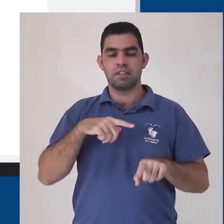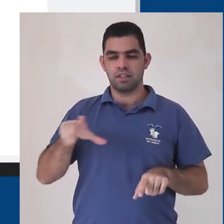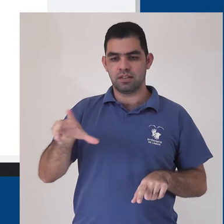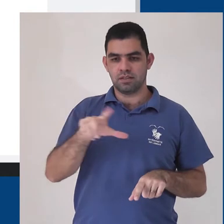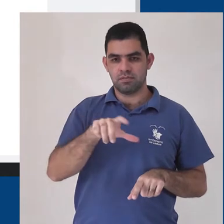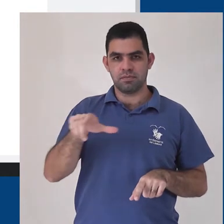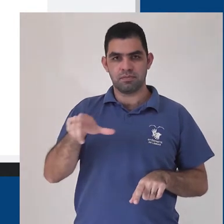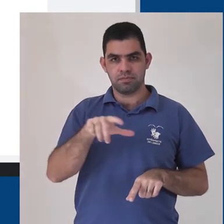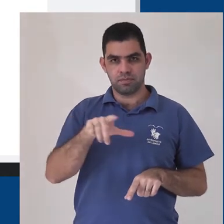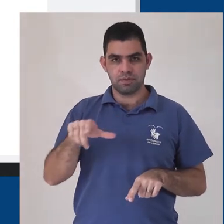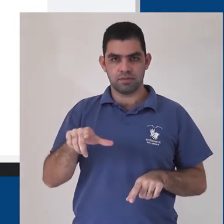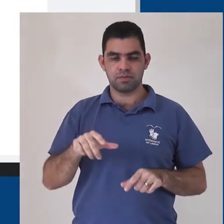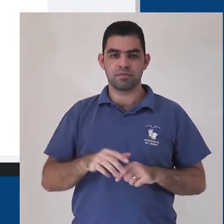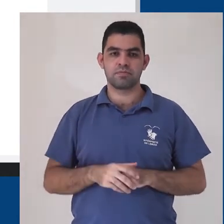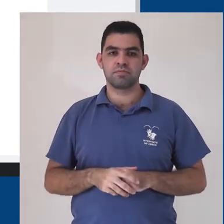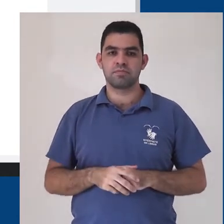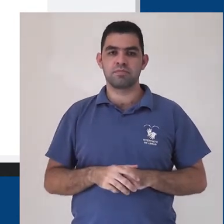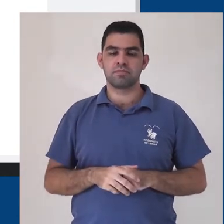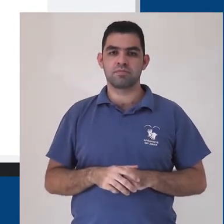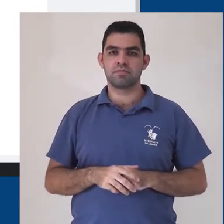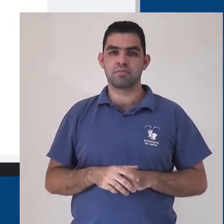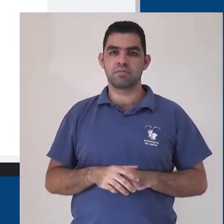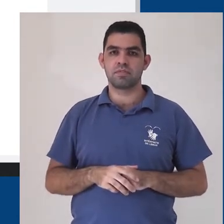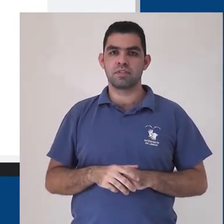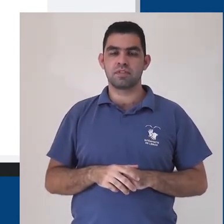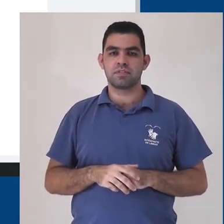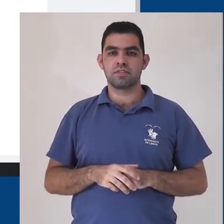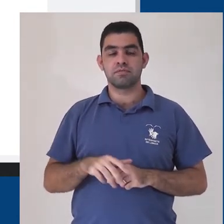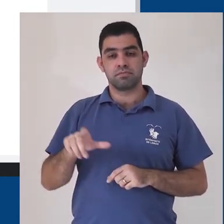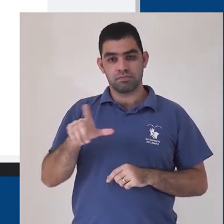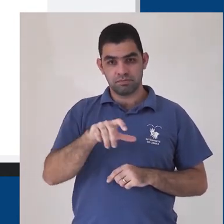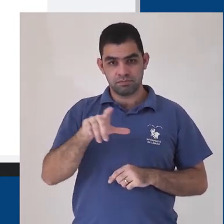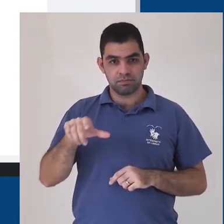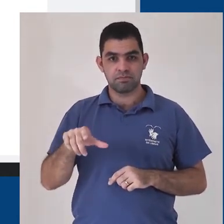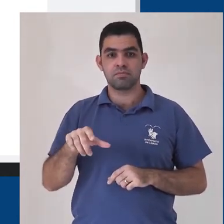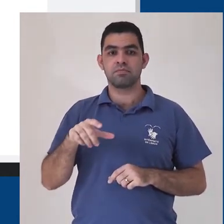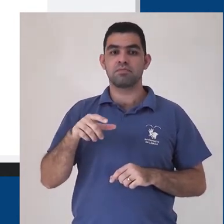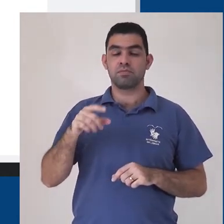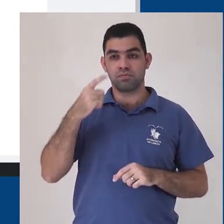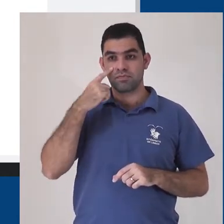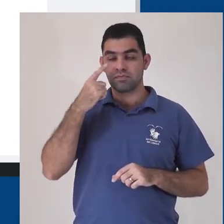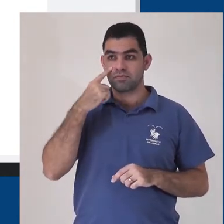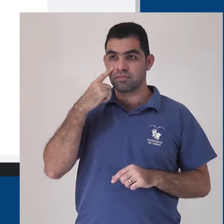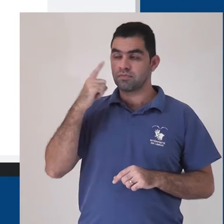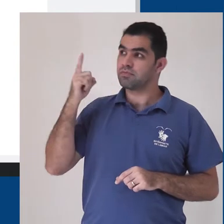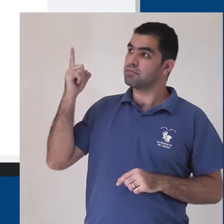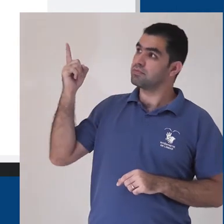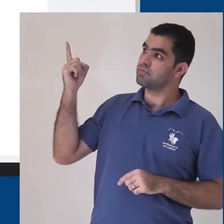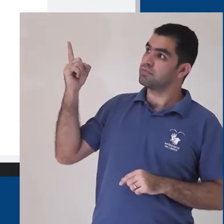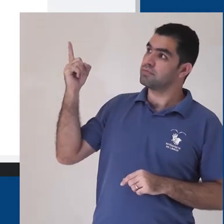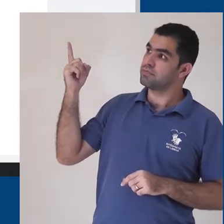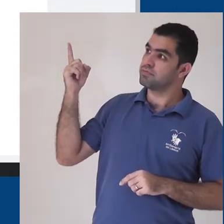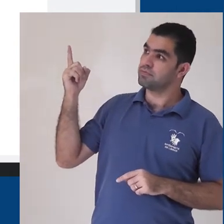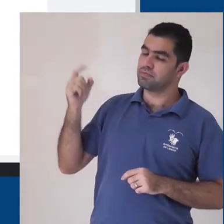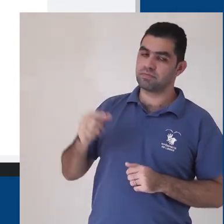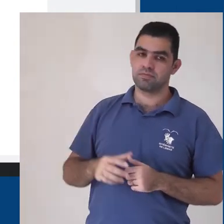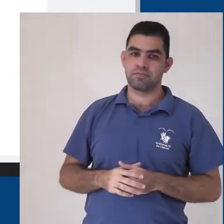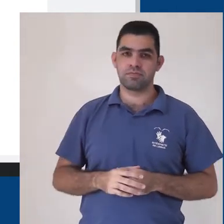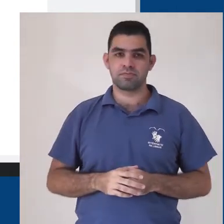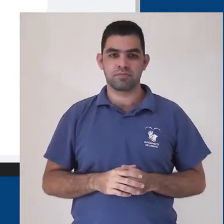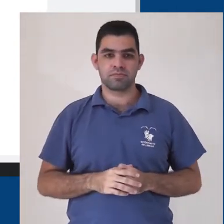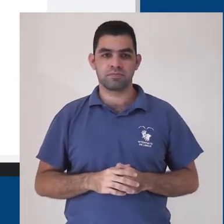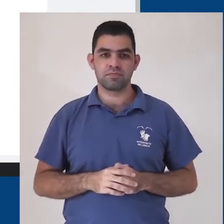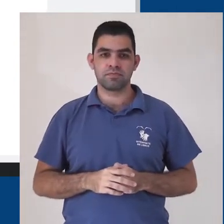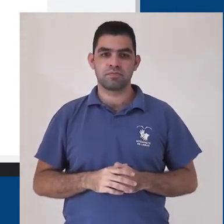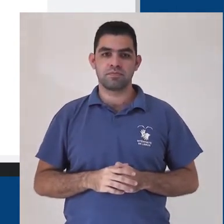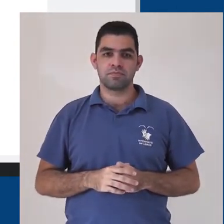selecionar. Com os traços da caneta, ele não tem muita interação, porém, com os dois próximos itens do menu, ele será mais funcional. Vamos a eles